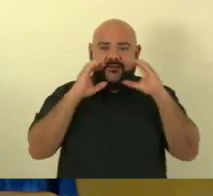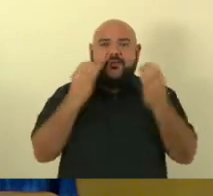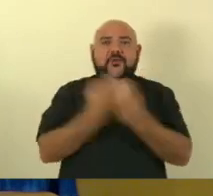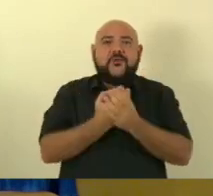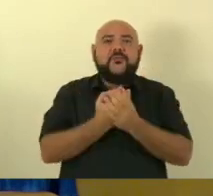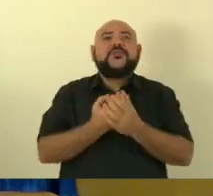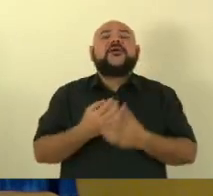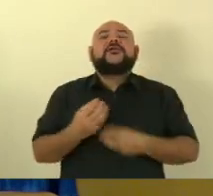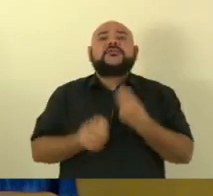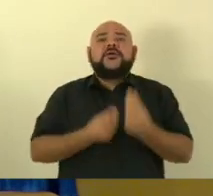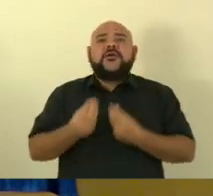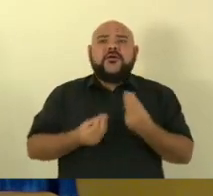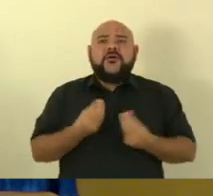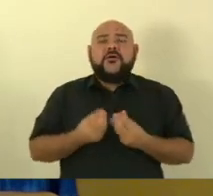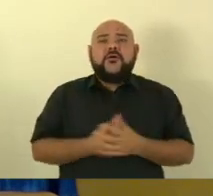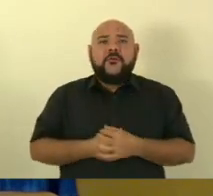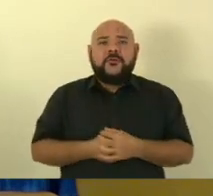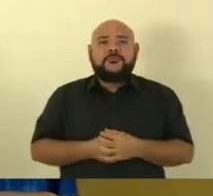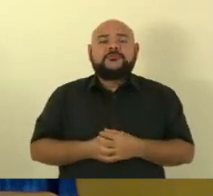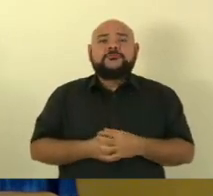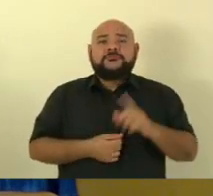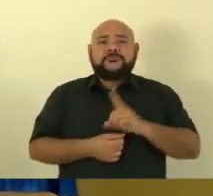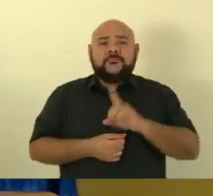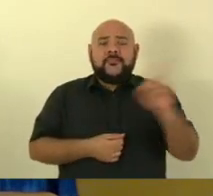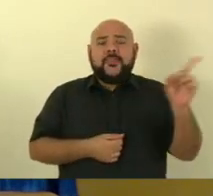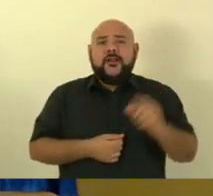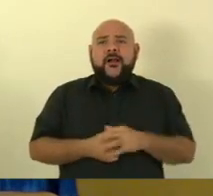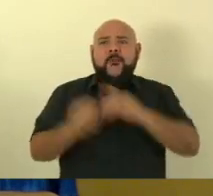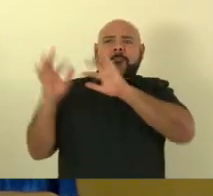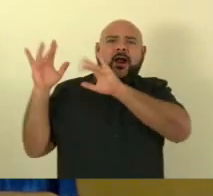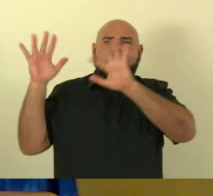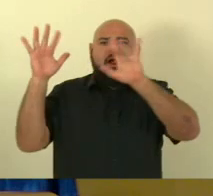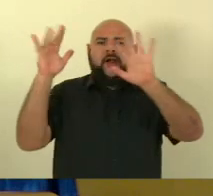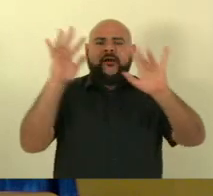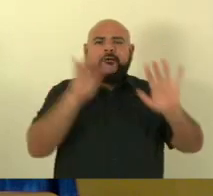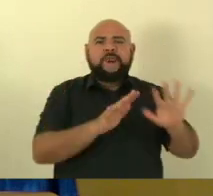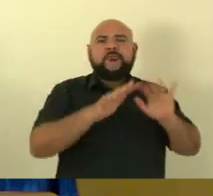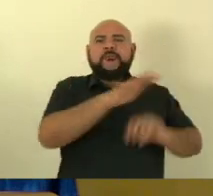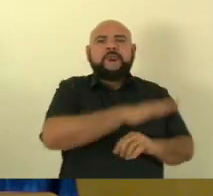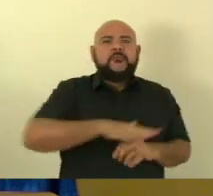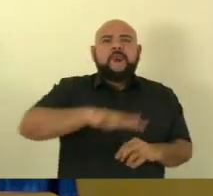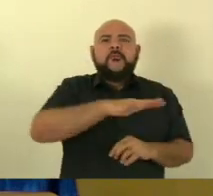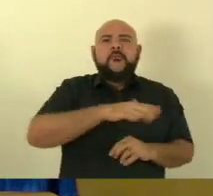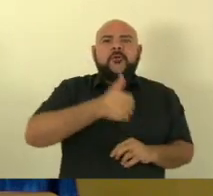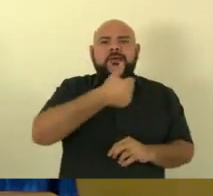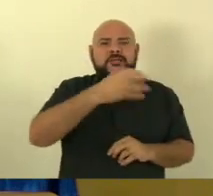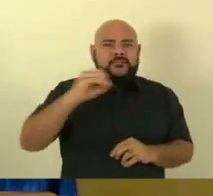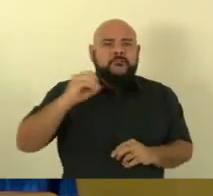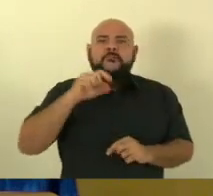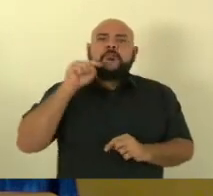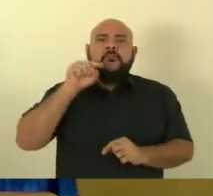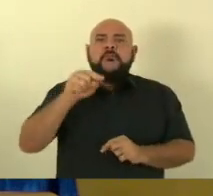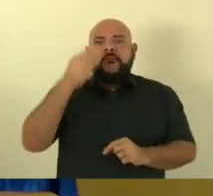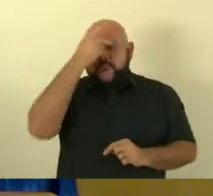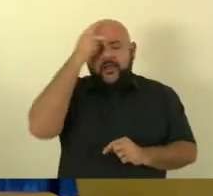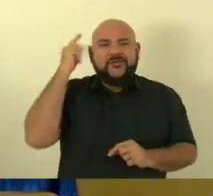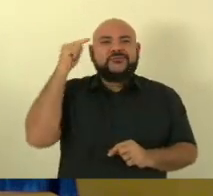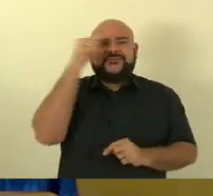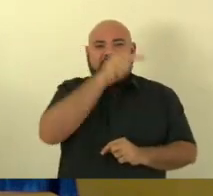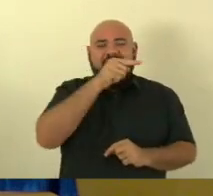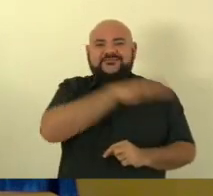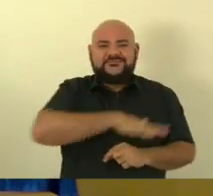população flutuante de veranistas ali aumenta consideravelmente para mais de 100 mil pessoas e toda aquela